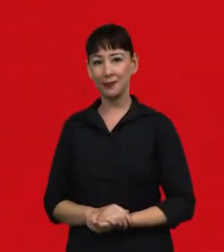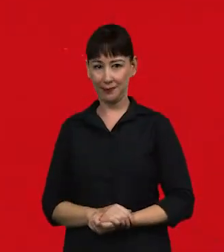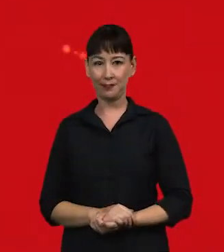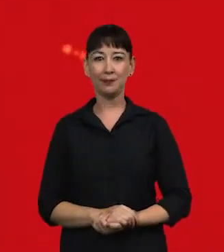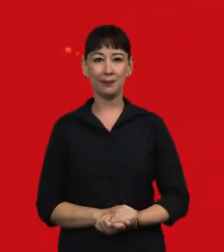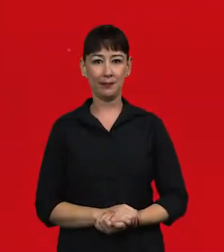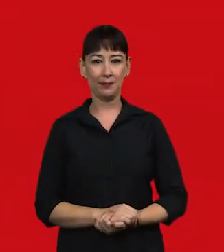Inscreva-se